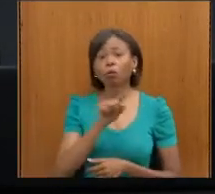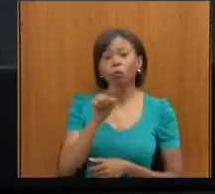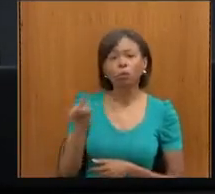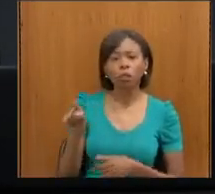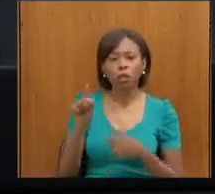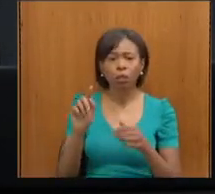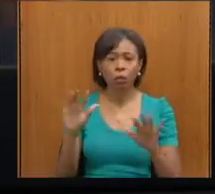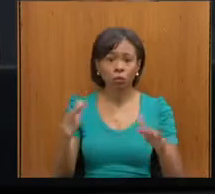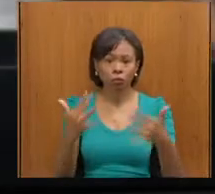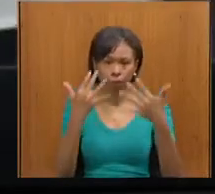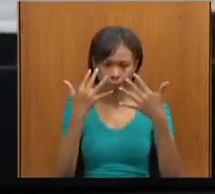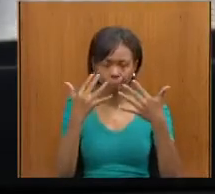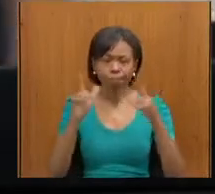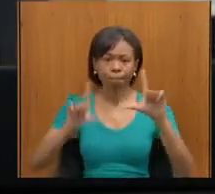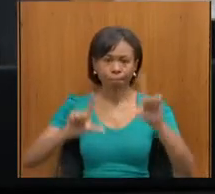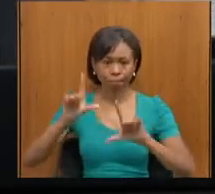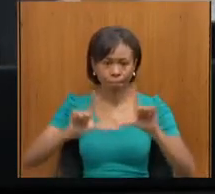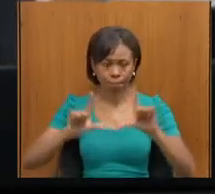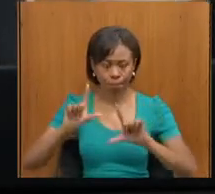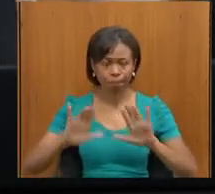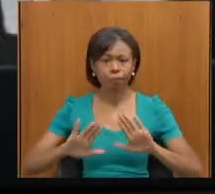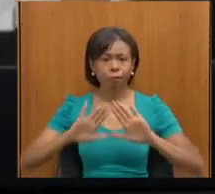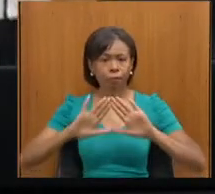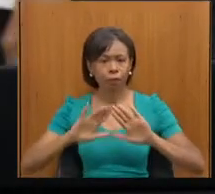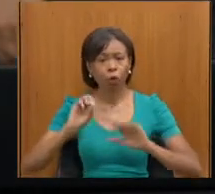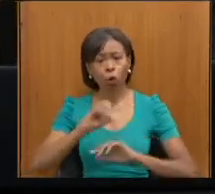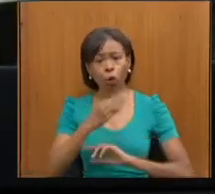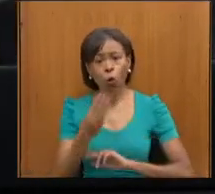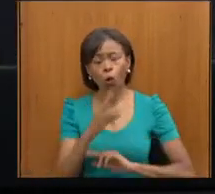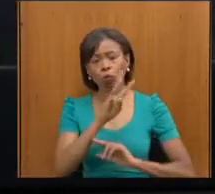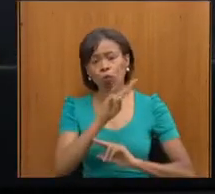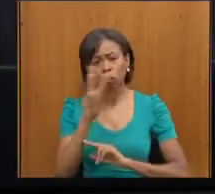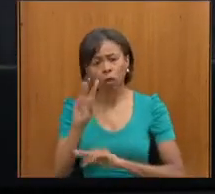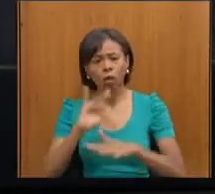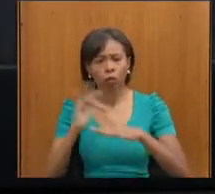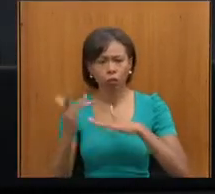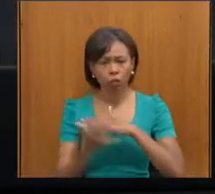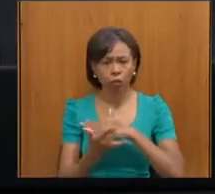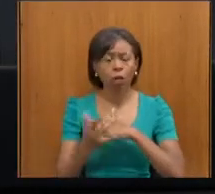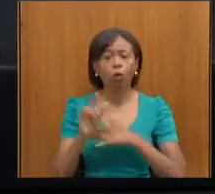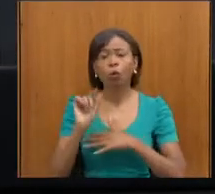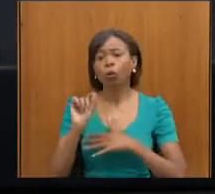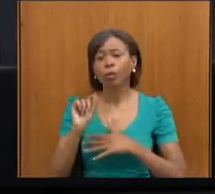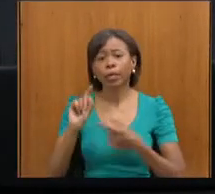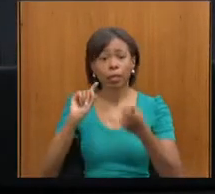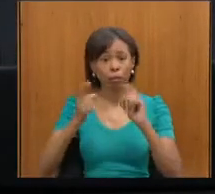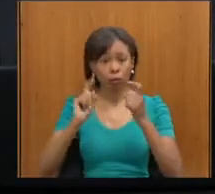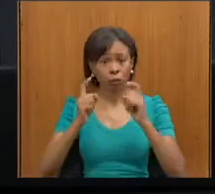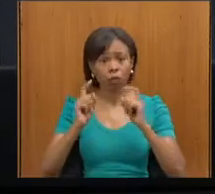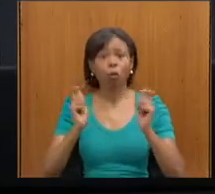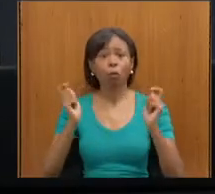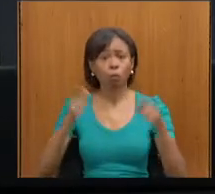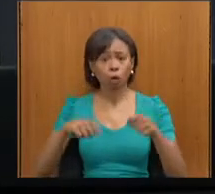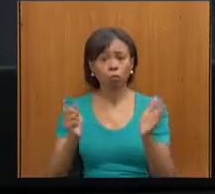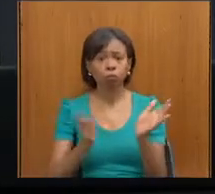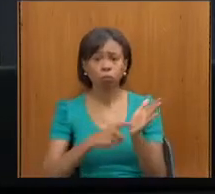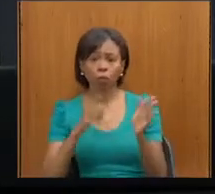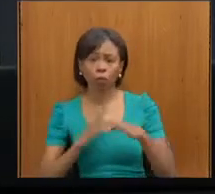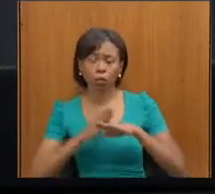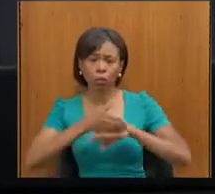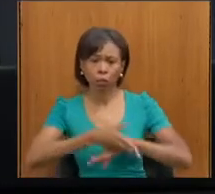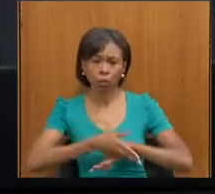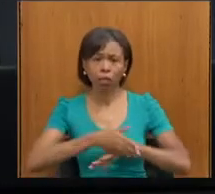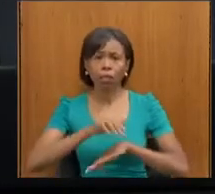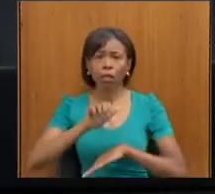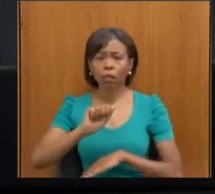através da TV Assembleia, ou do portal, das redes sociais, que essa reunião poderá ser acessada no portal da